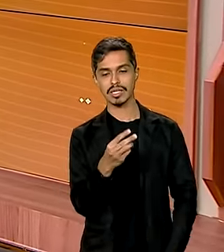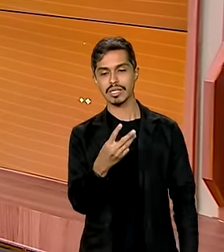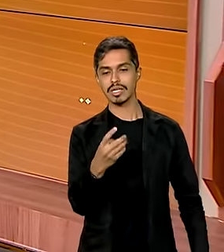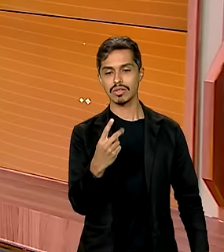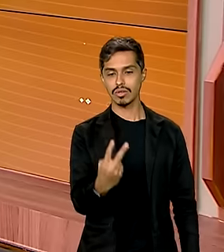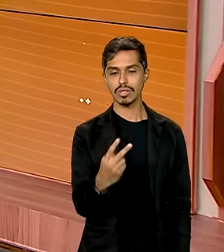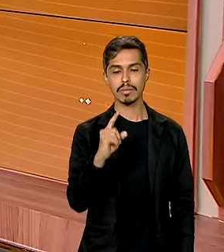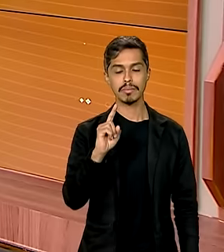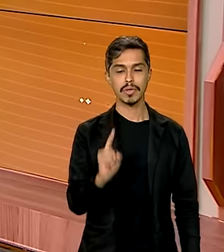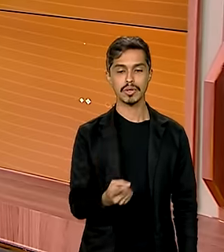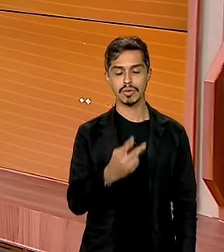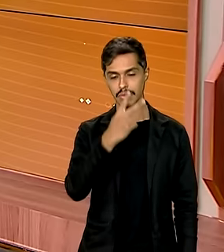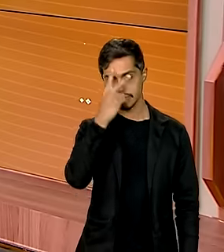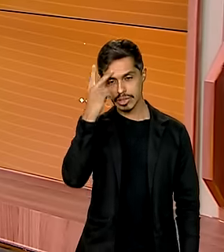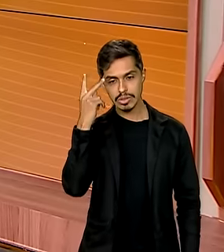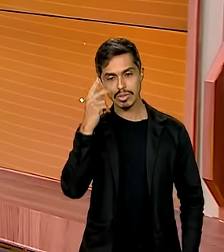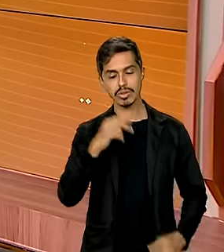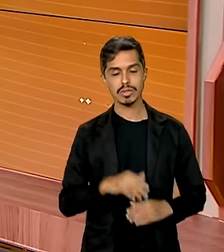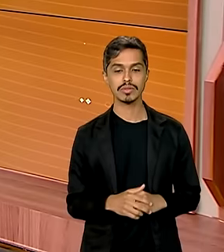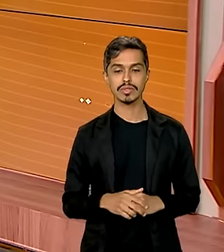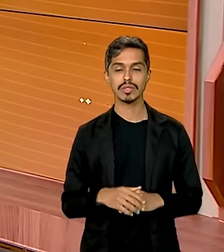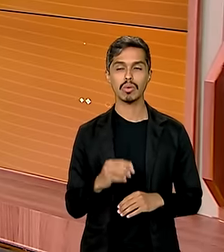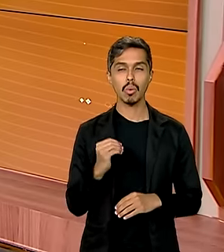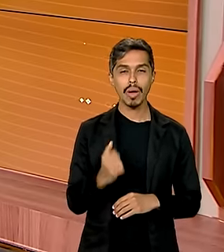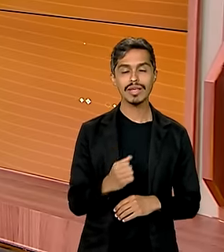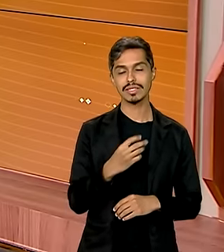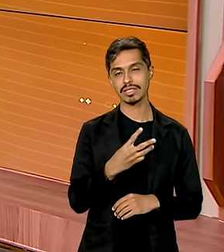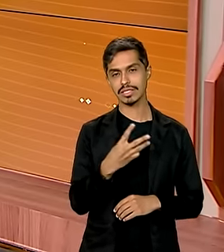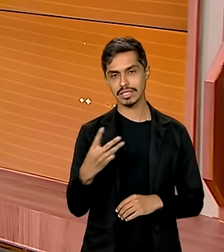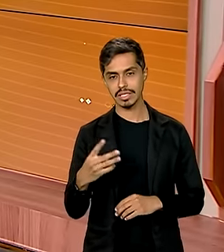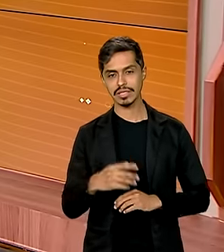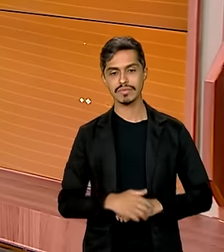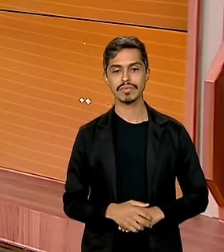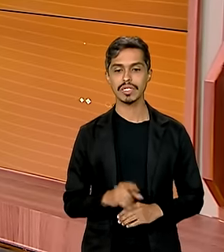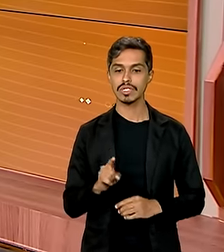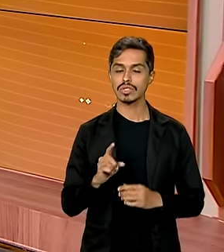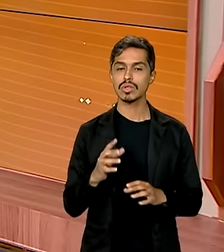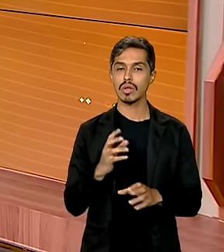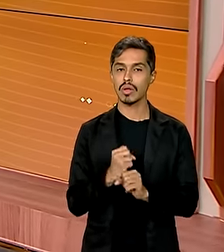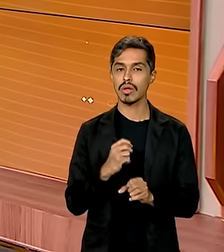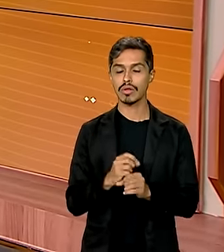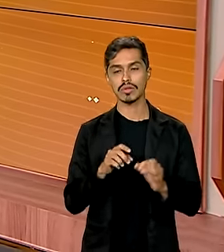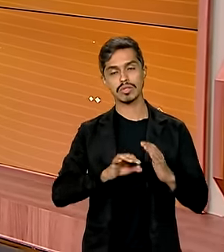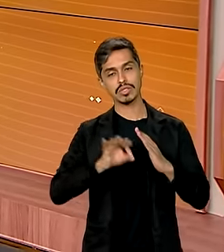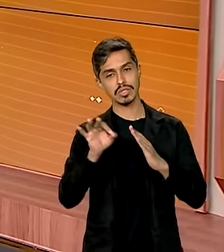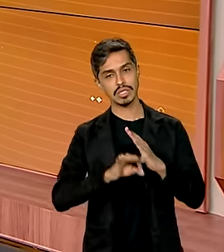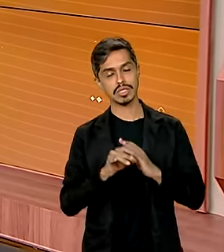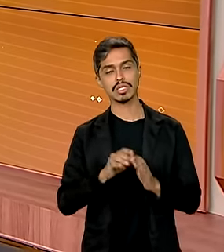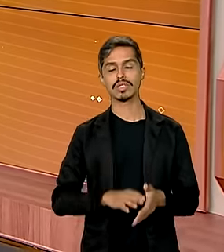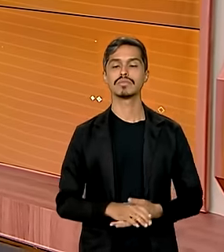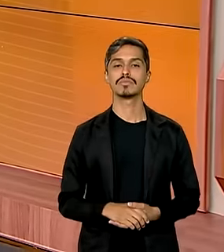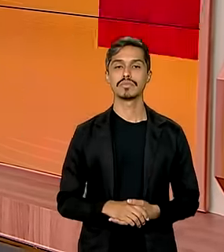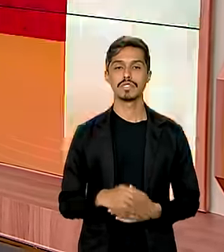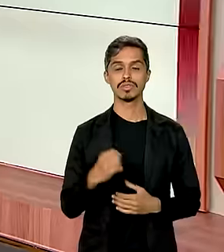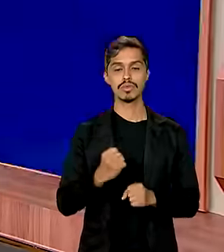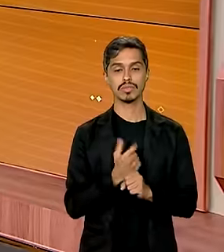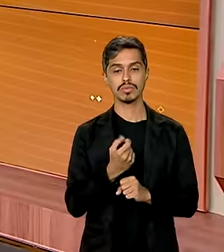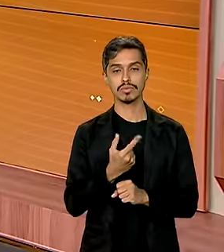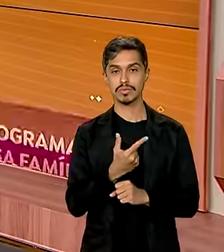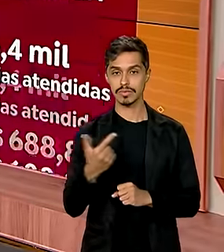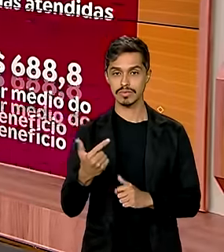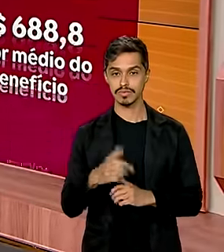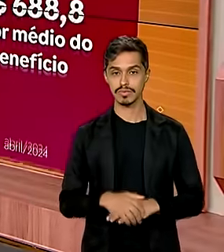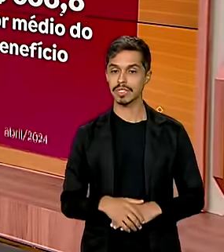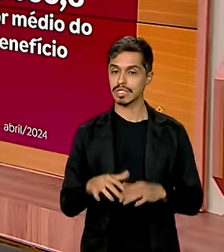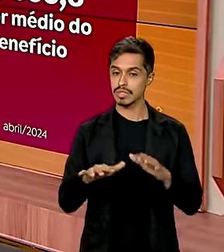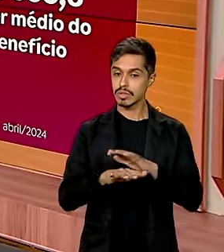32 mil habitantes, quase 33 mil habitantes. Isso de acordo com o censo do IBGE de 2022. Essa